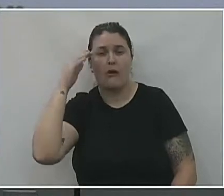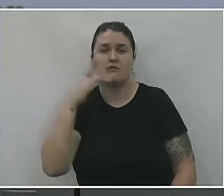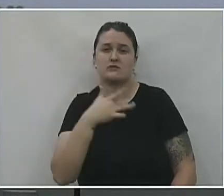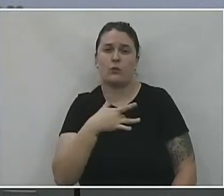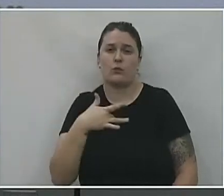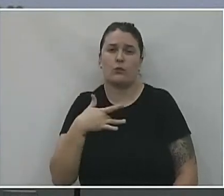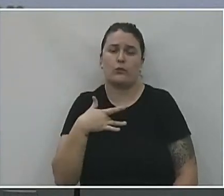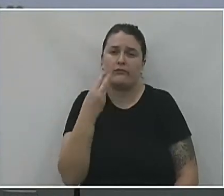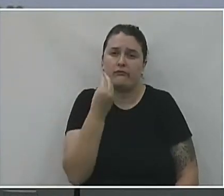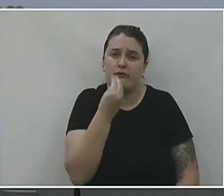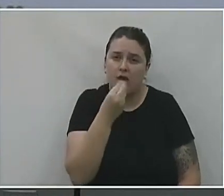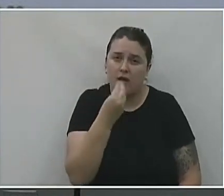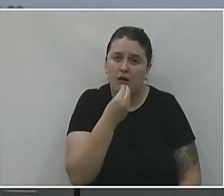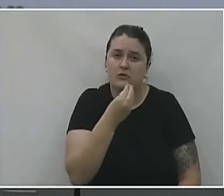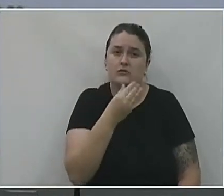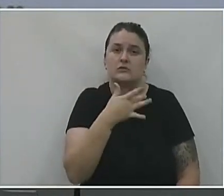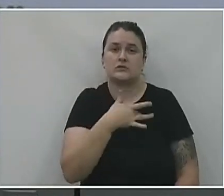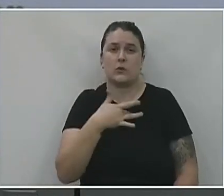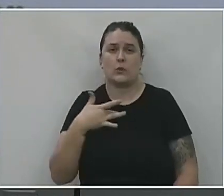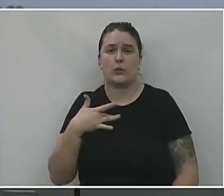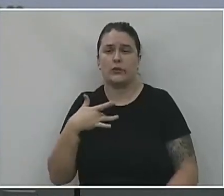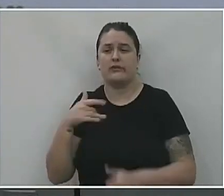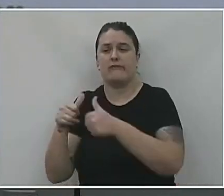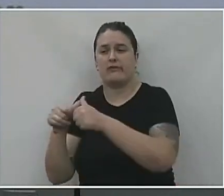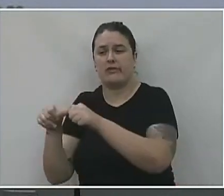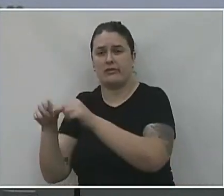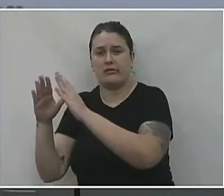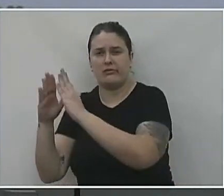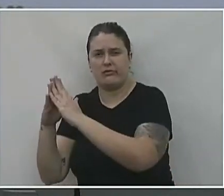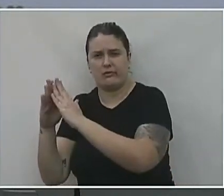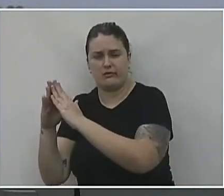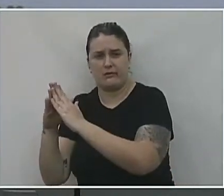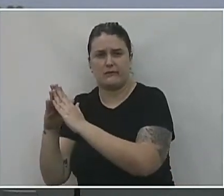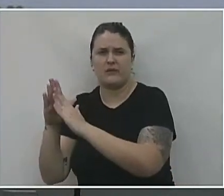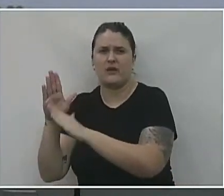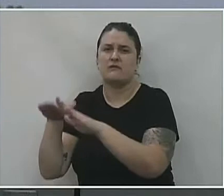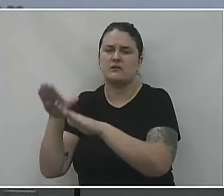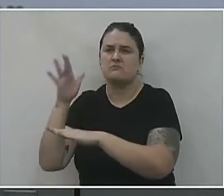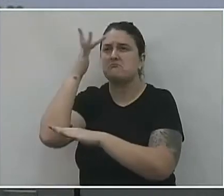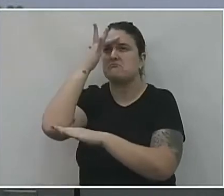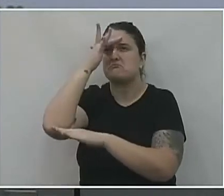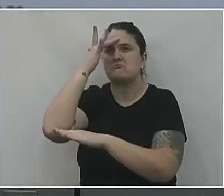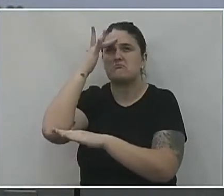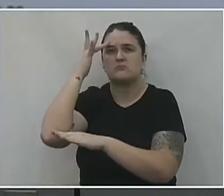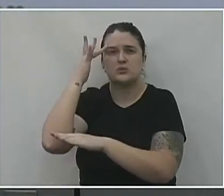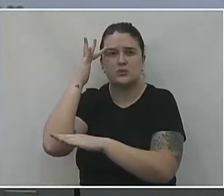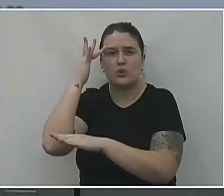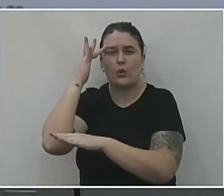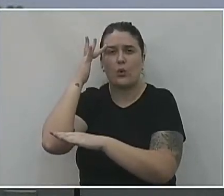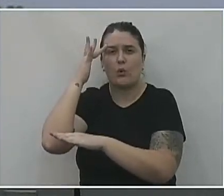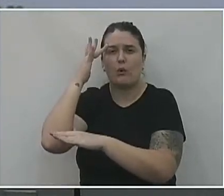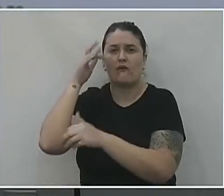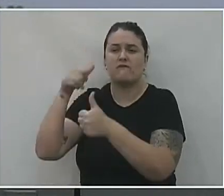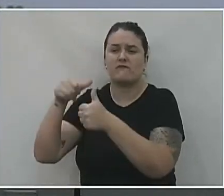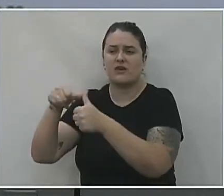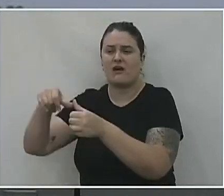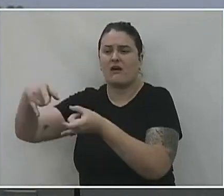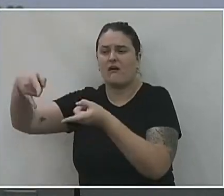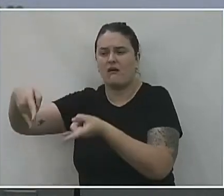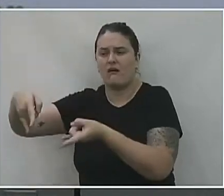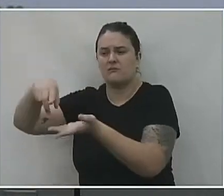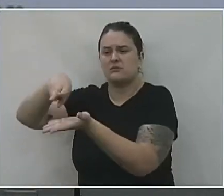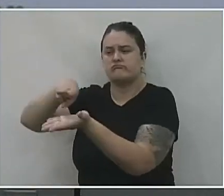maior. São pessoas que se encontram em casa, são pessoas que no maior número aqui estão acamadas.